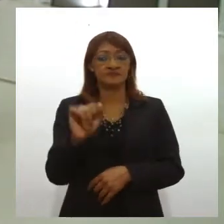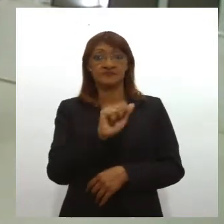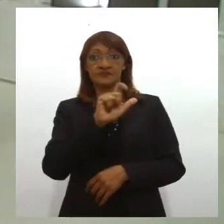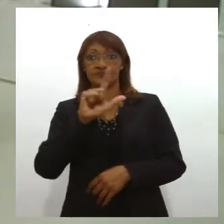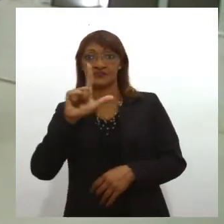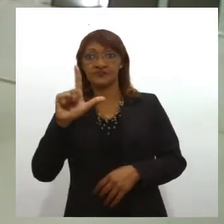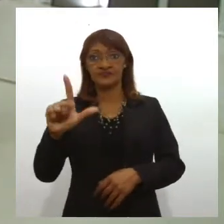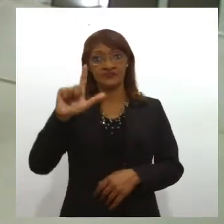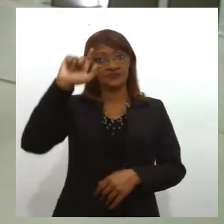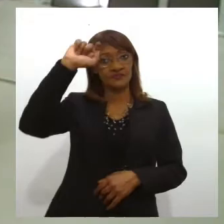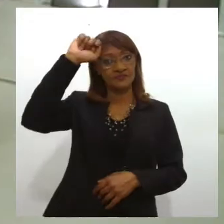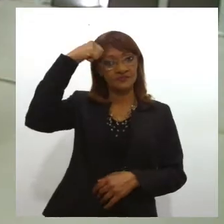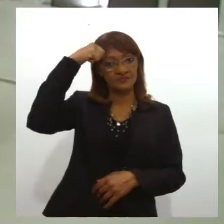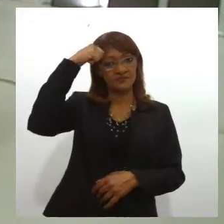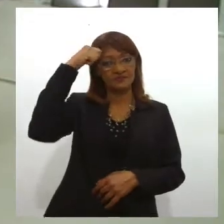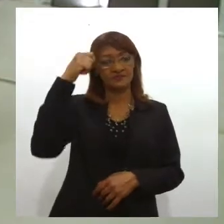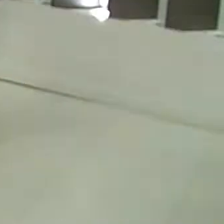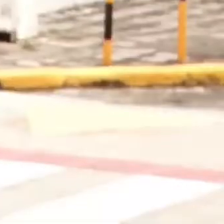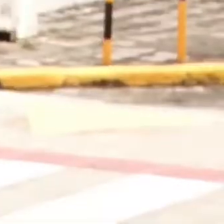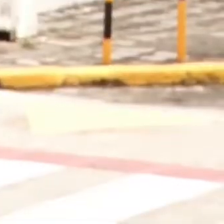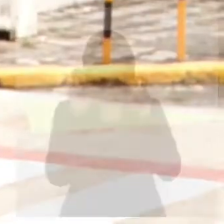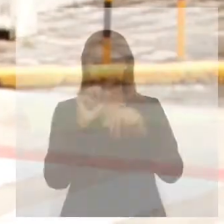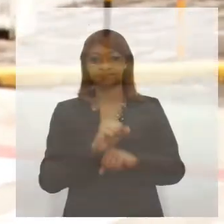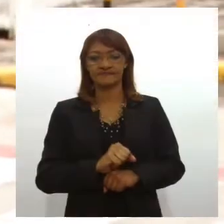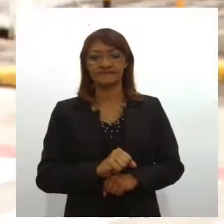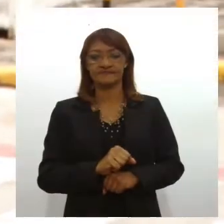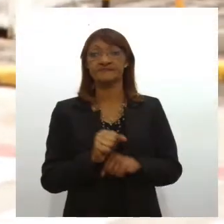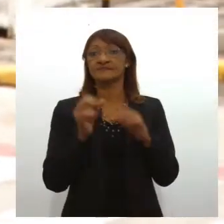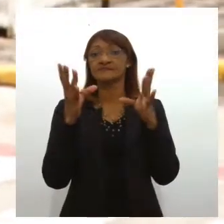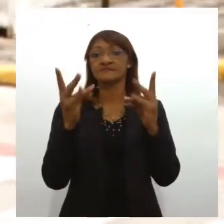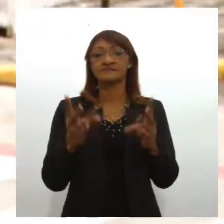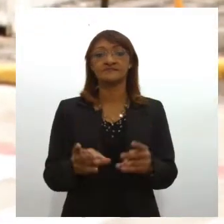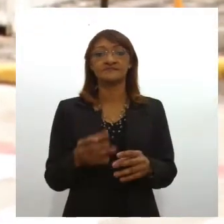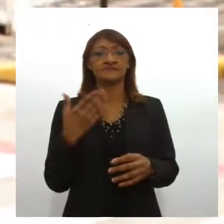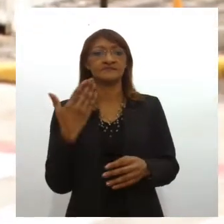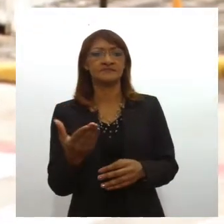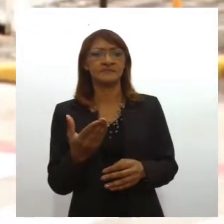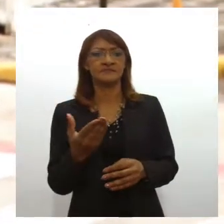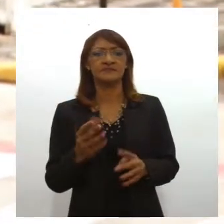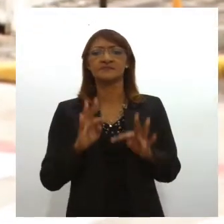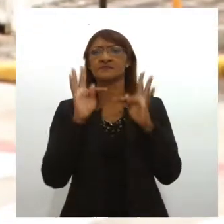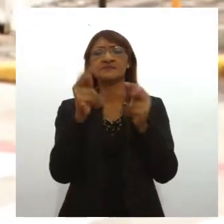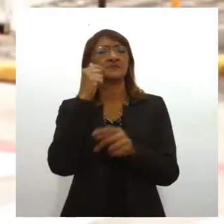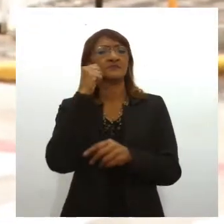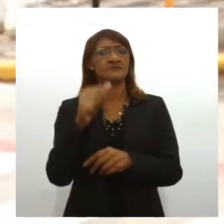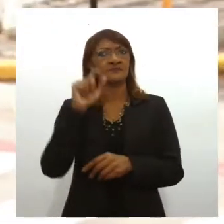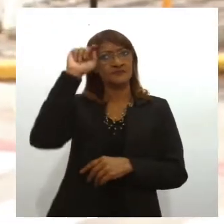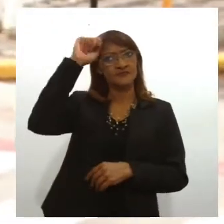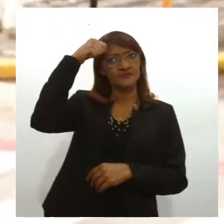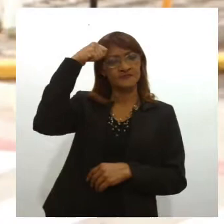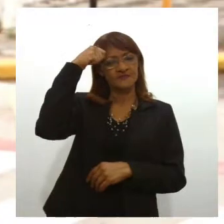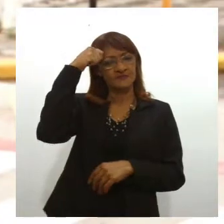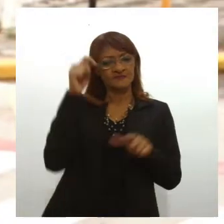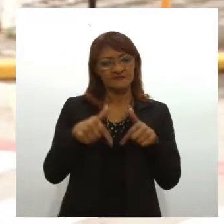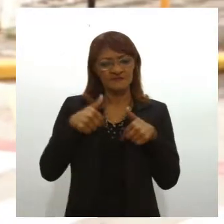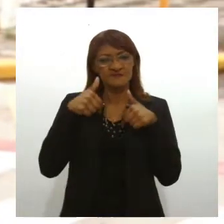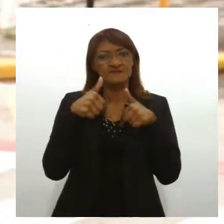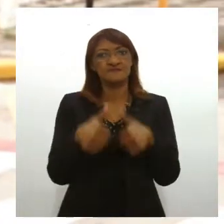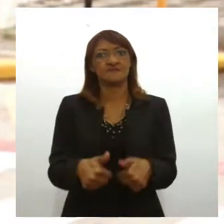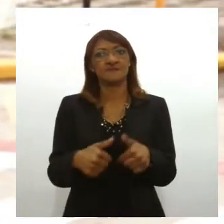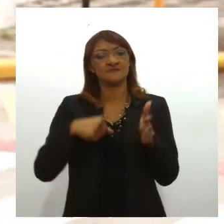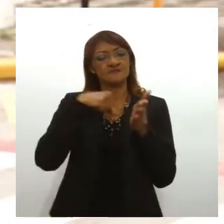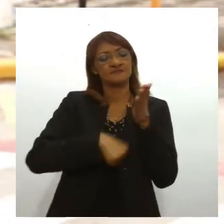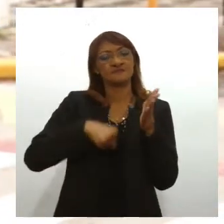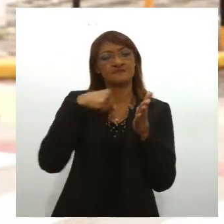Vamos saber os detalhes agora sobre o tema. Pensamento de mulheres negras, vivência, militância e estudos.